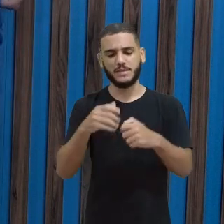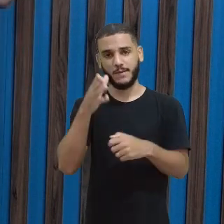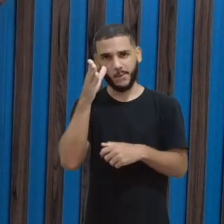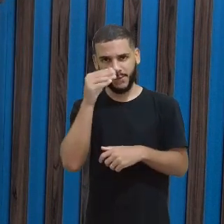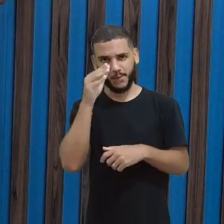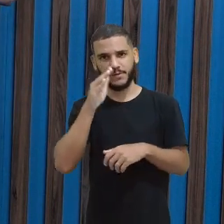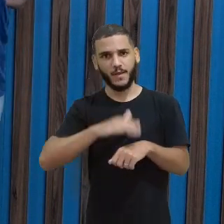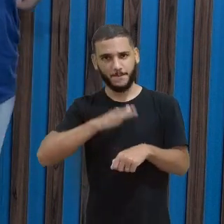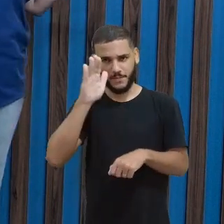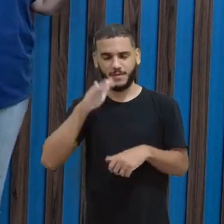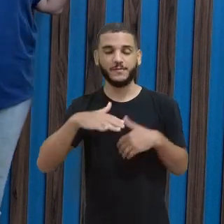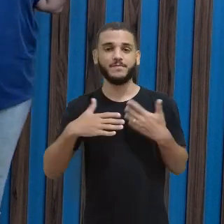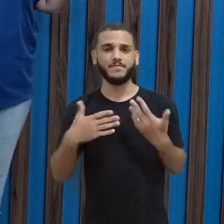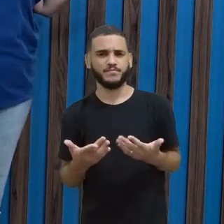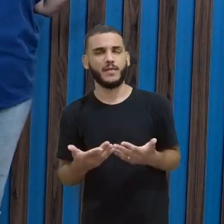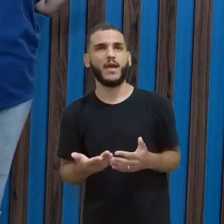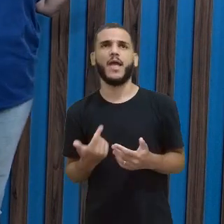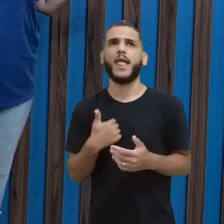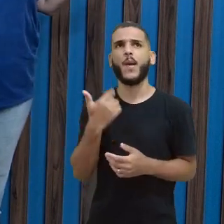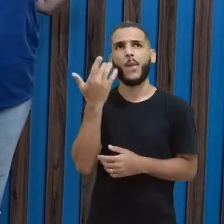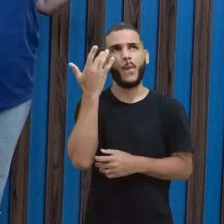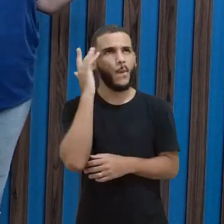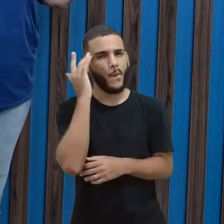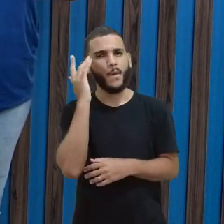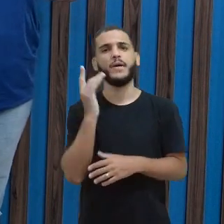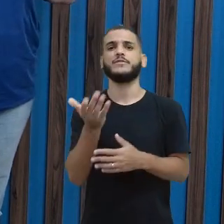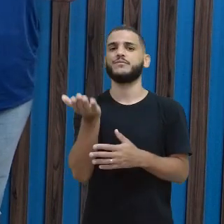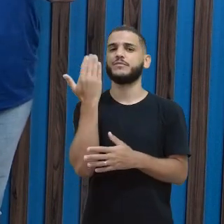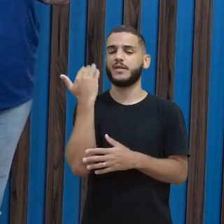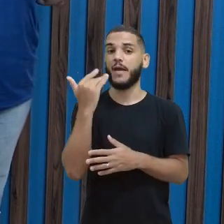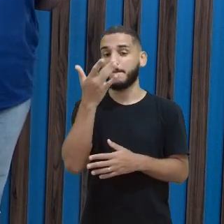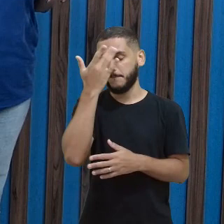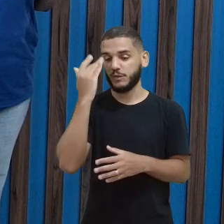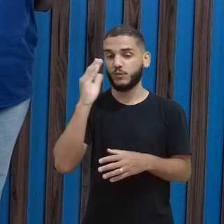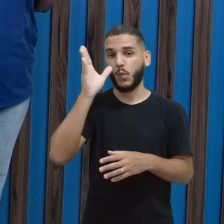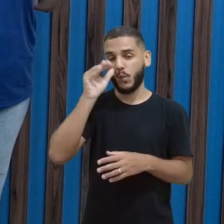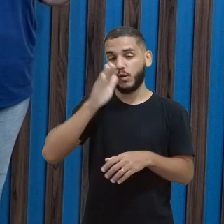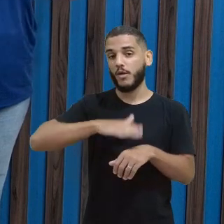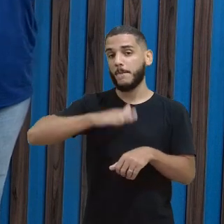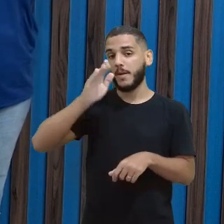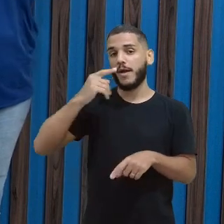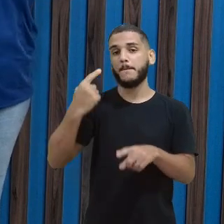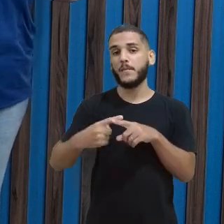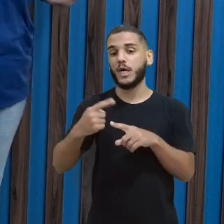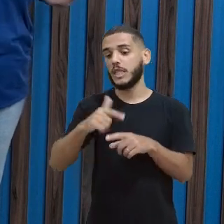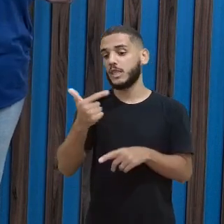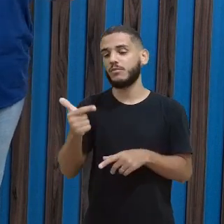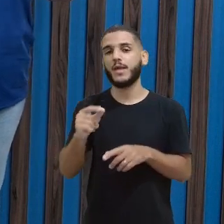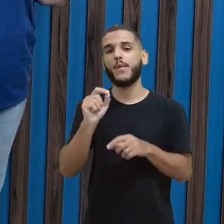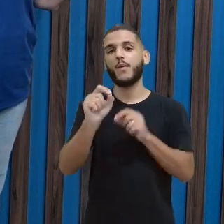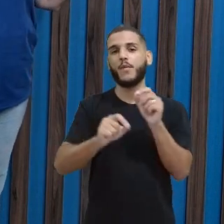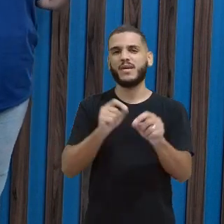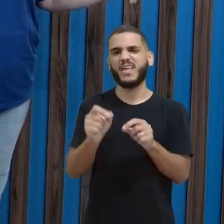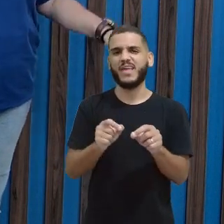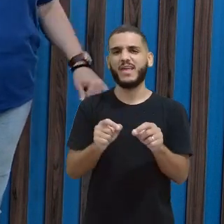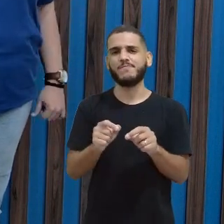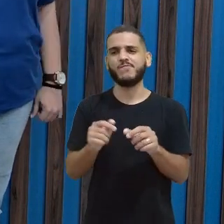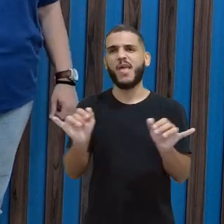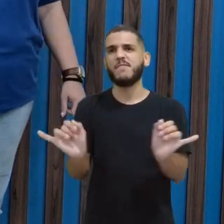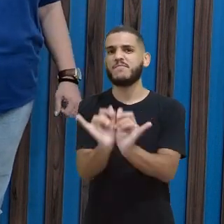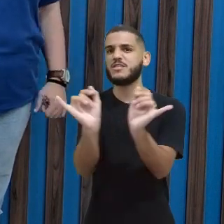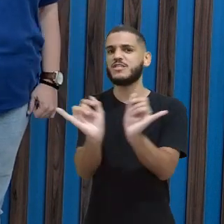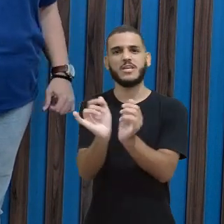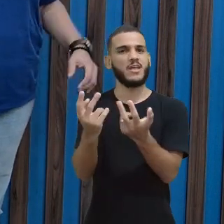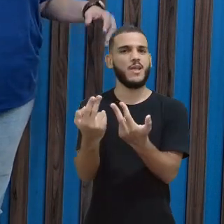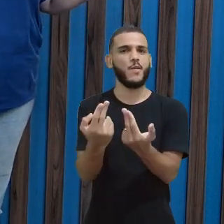tenho para mim, viu, professora Isabel, que antigamente as pessoas eram mais curiosas ainda. Porque não tinha tanta distração como a gente tem